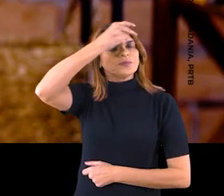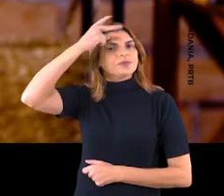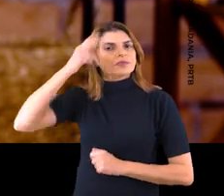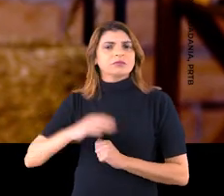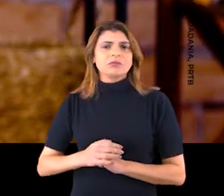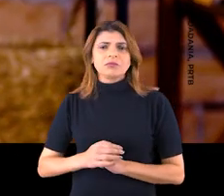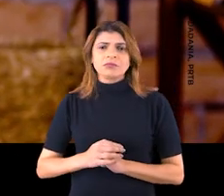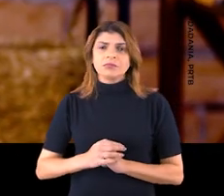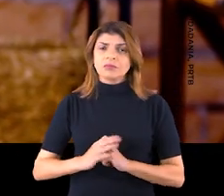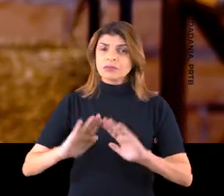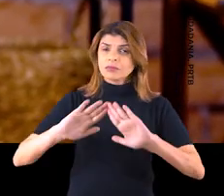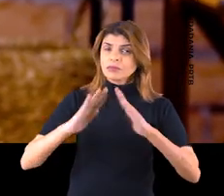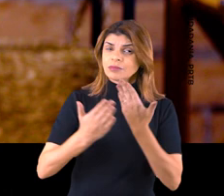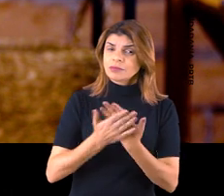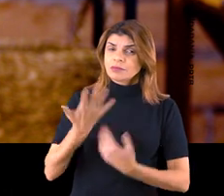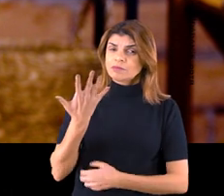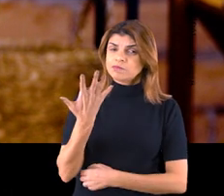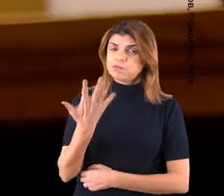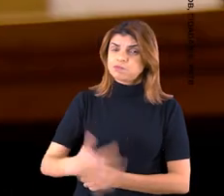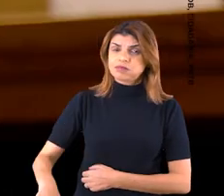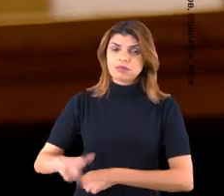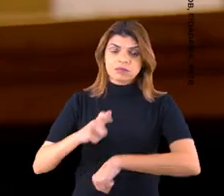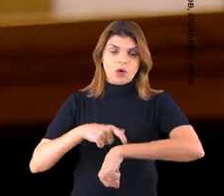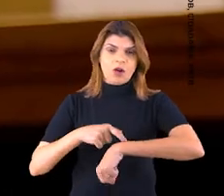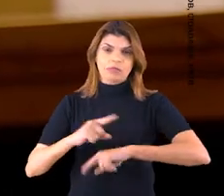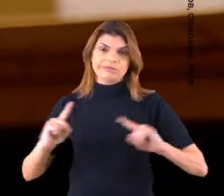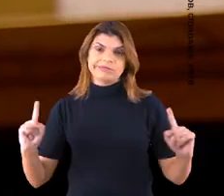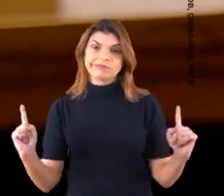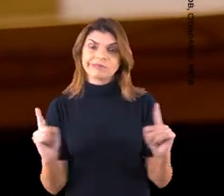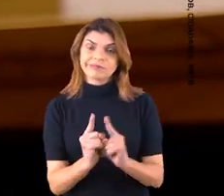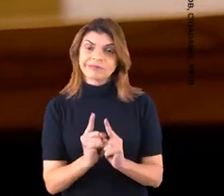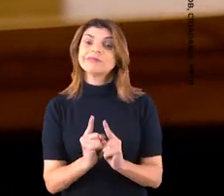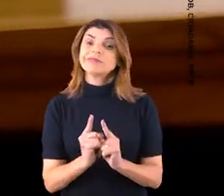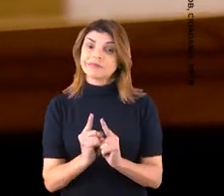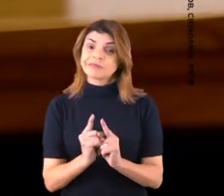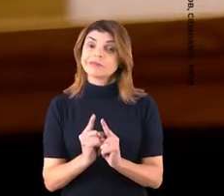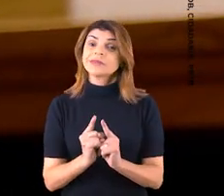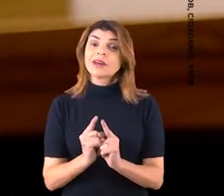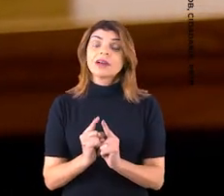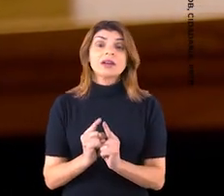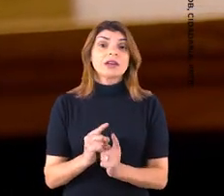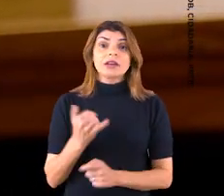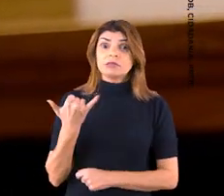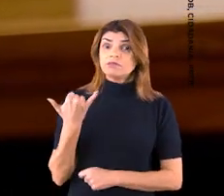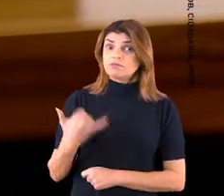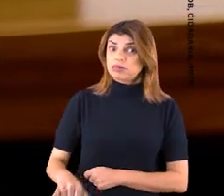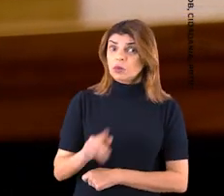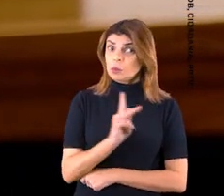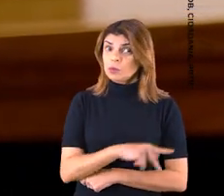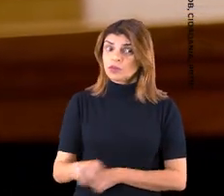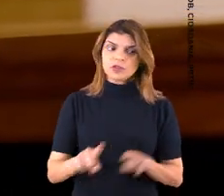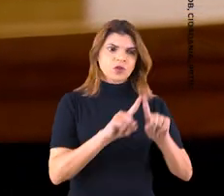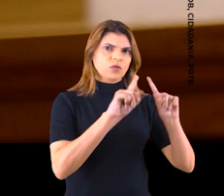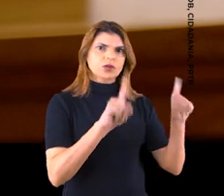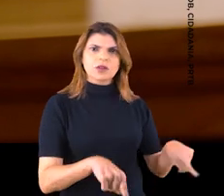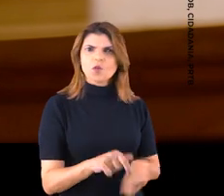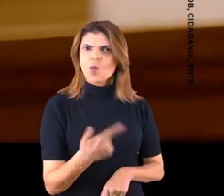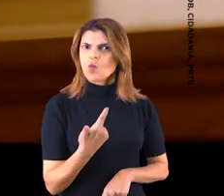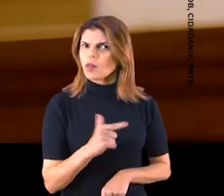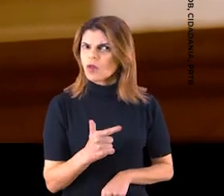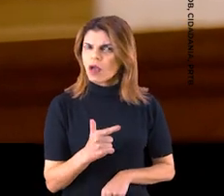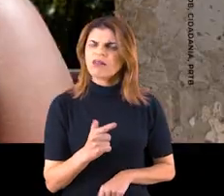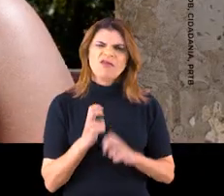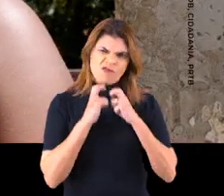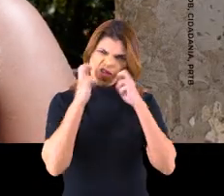escolas estão sucateadas e funcionando em horários reduzidos, porque faltam professores e funcionários. Chega! Essa vergonha precisa